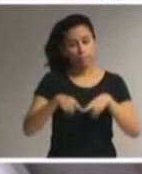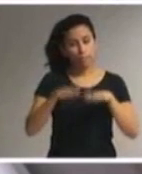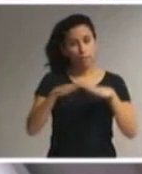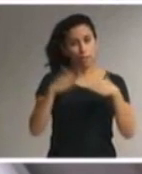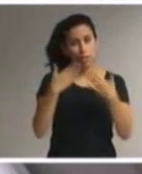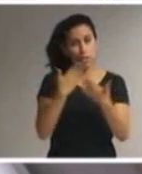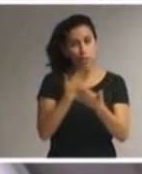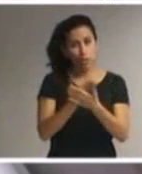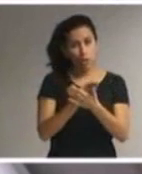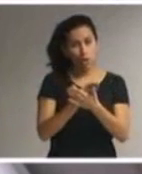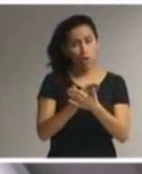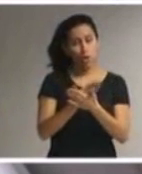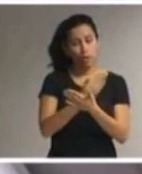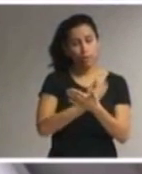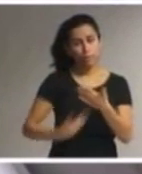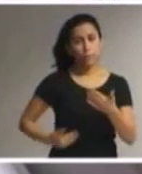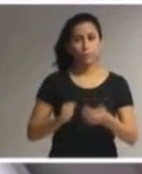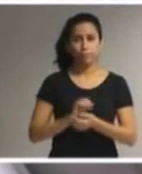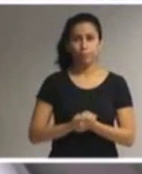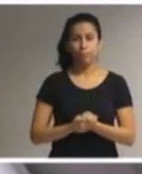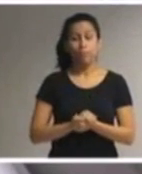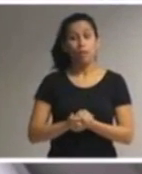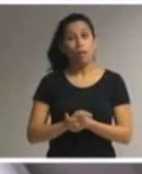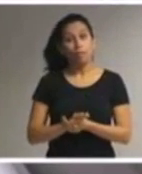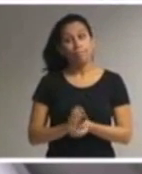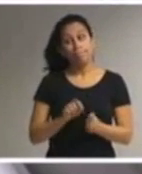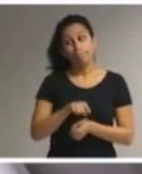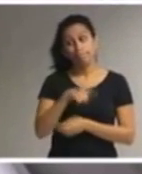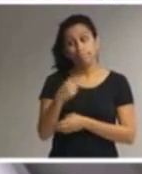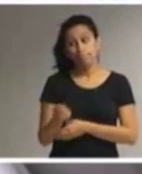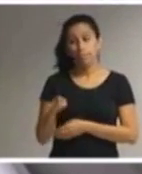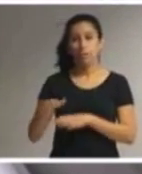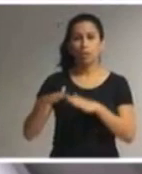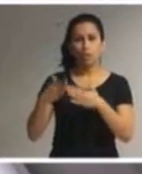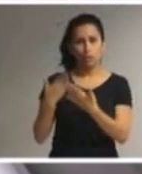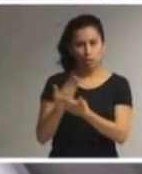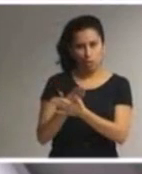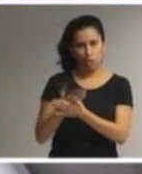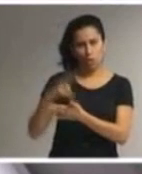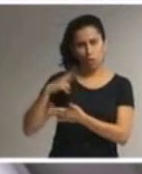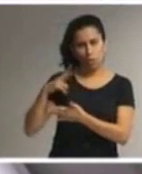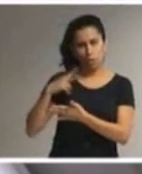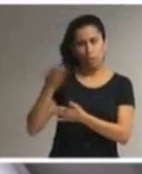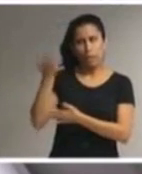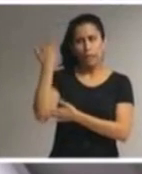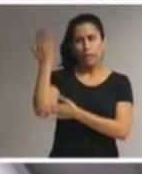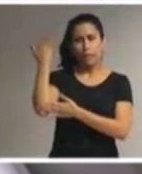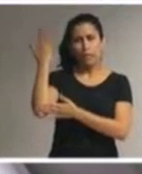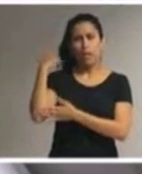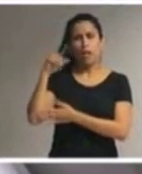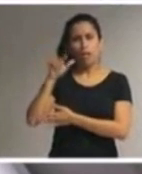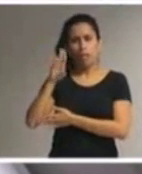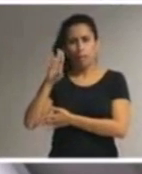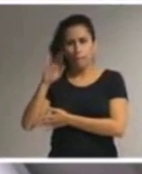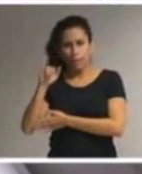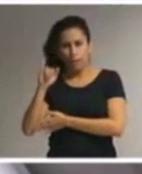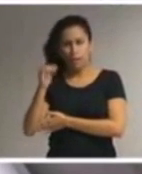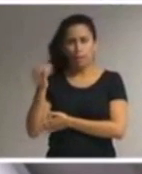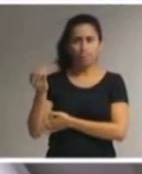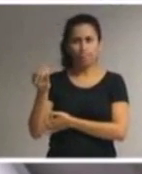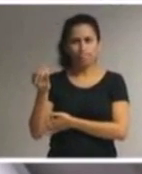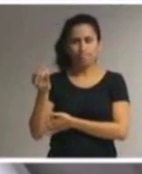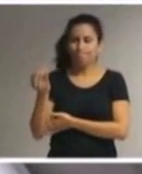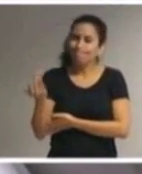Nas escolas privadas, apesar de toda a legislação já vigente antes da lei brasileira de inclusão, infelizmente ainda não se